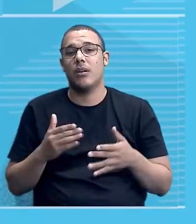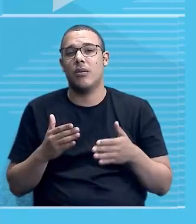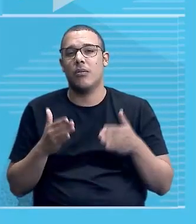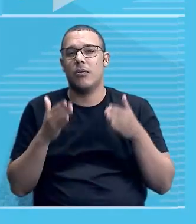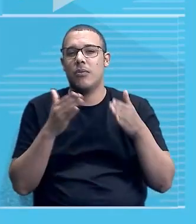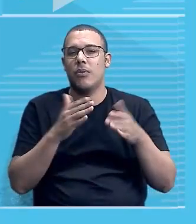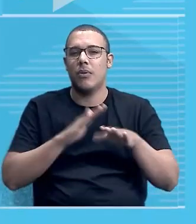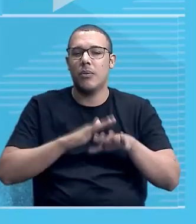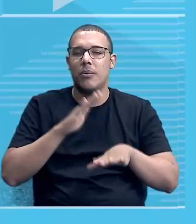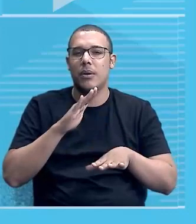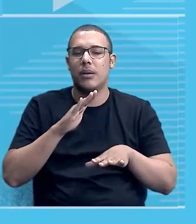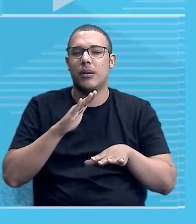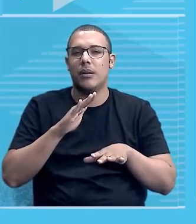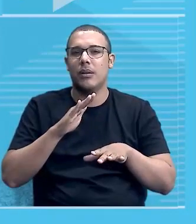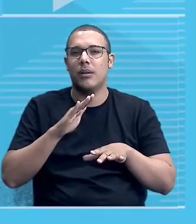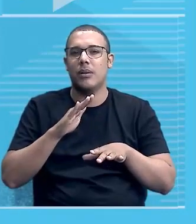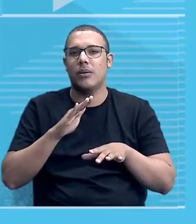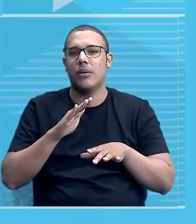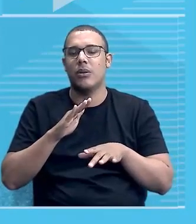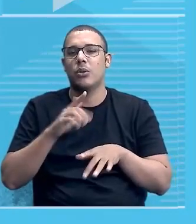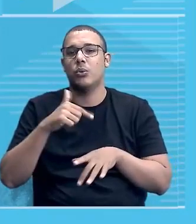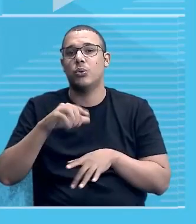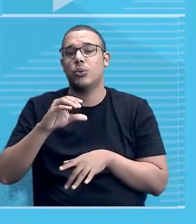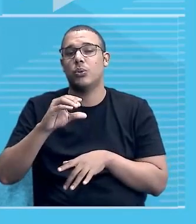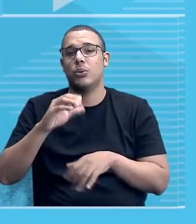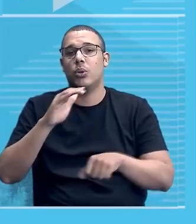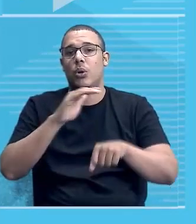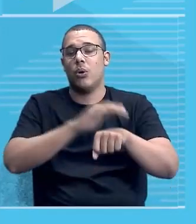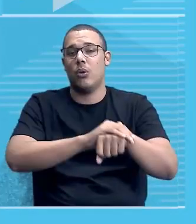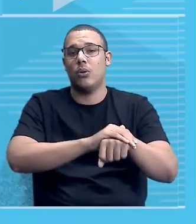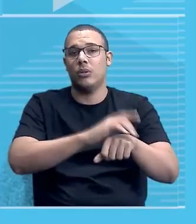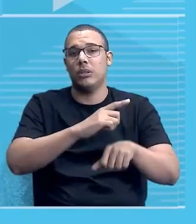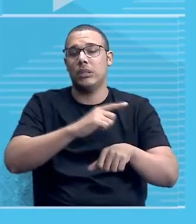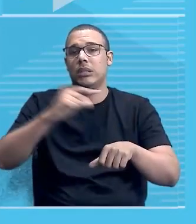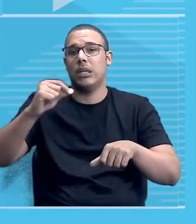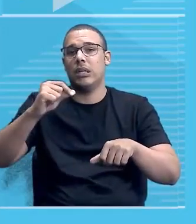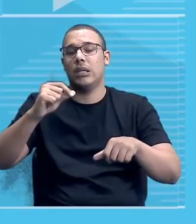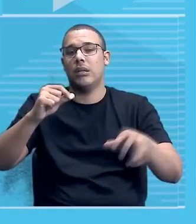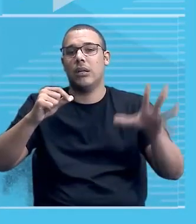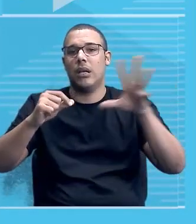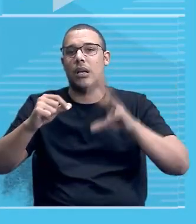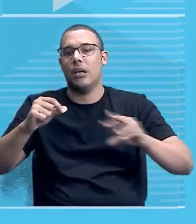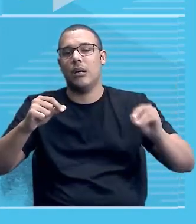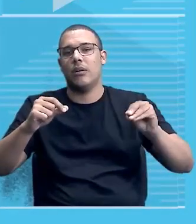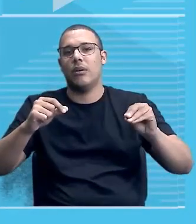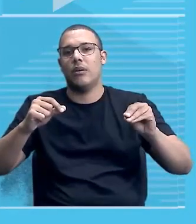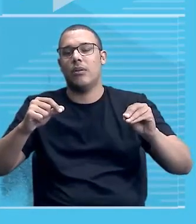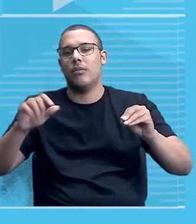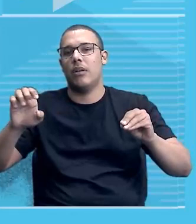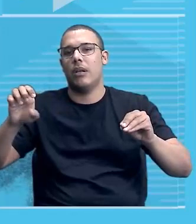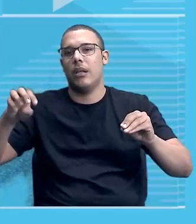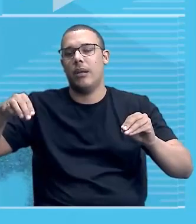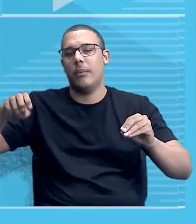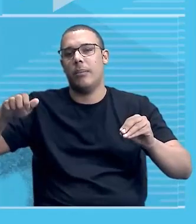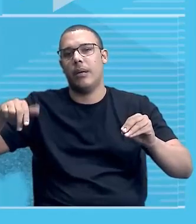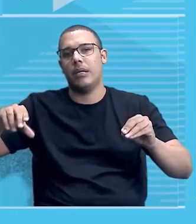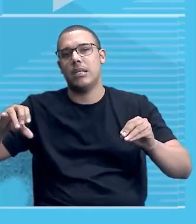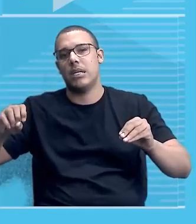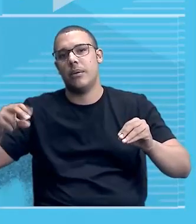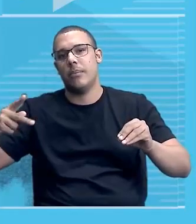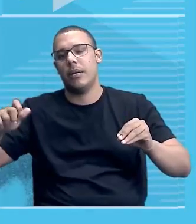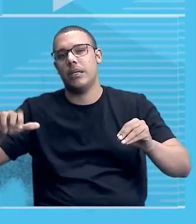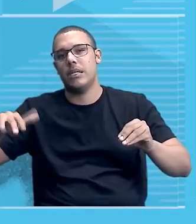entendimento que foram os colonos que se retiraram da África. Quando eu falo emancipação, né, dos